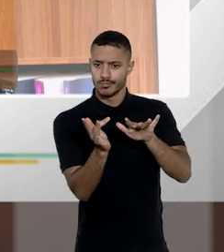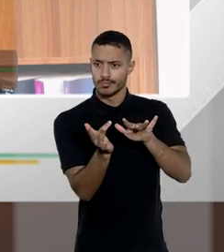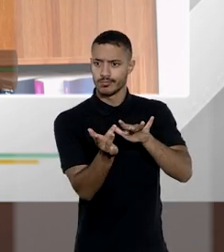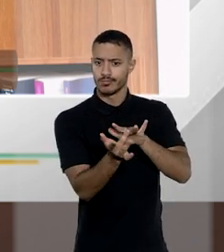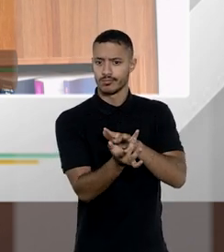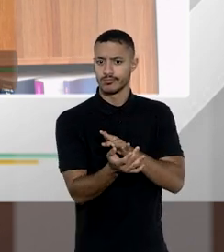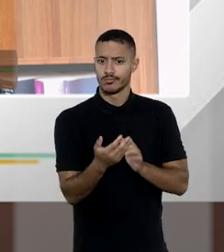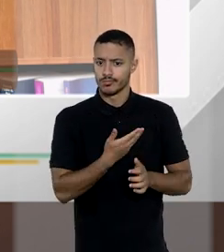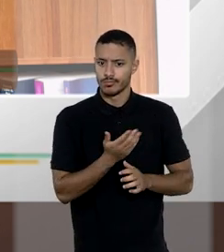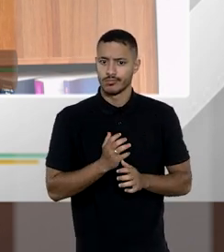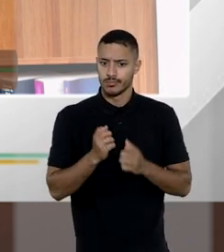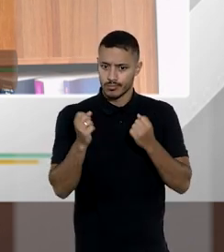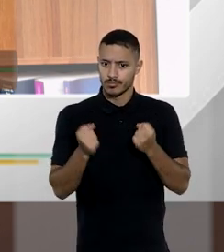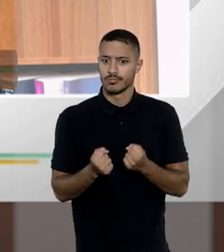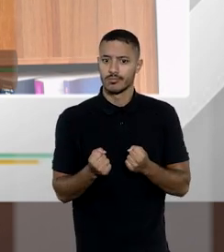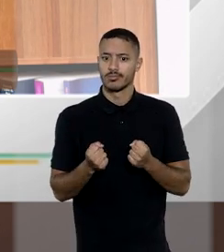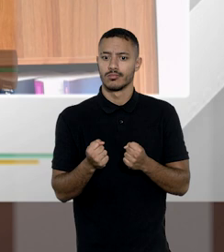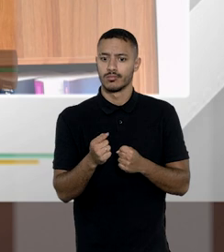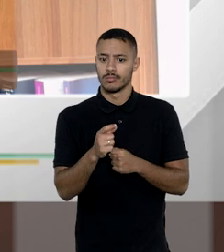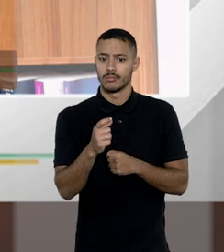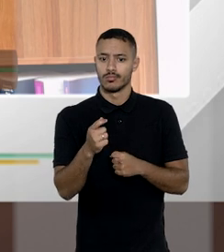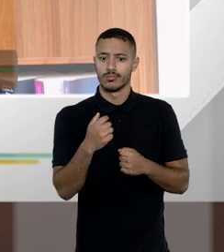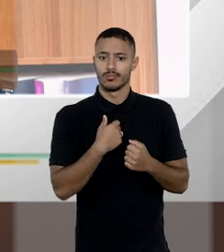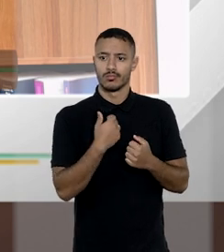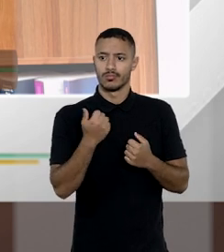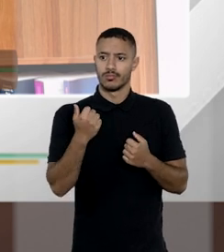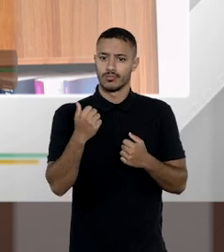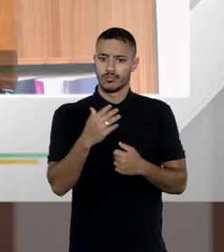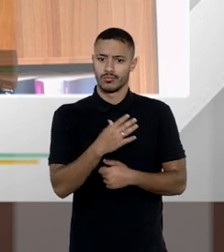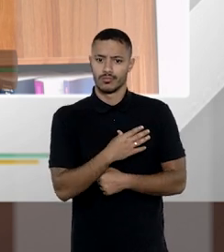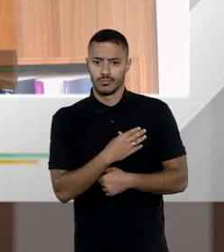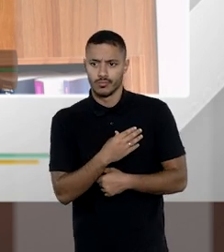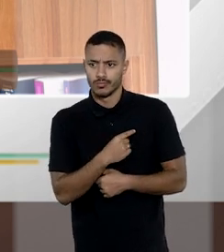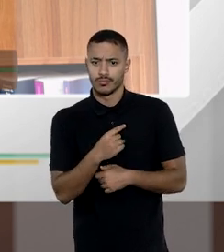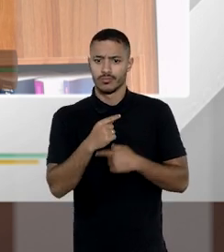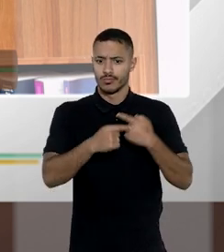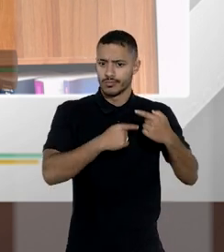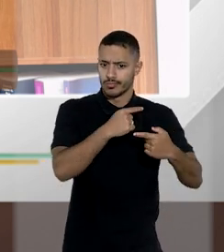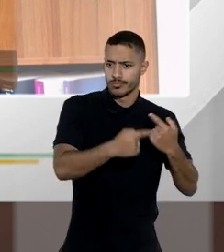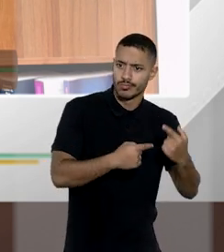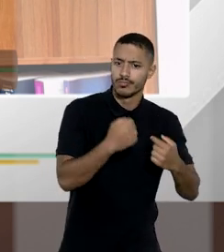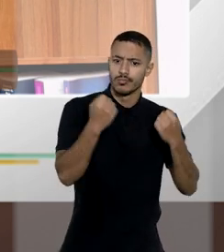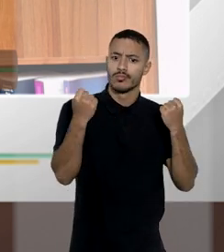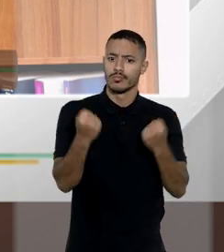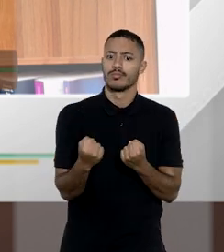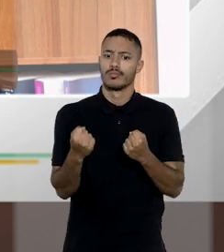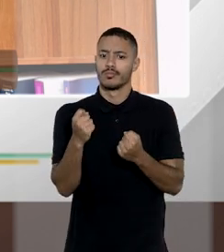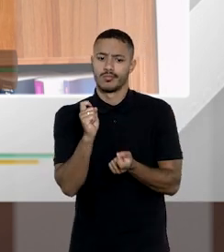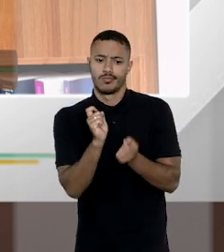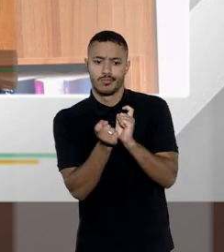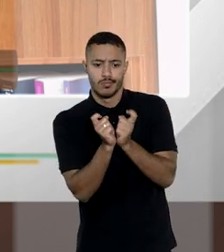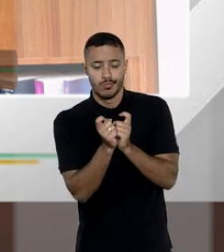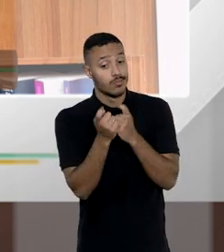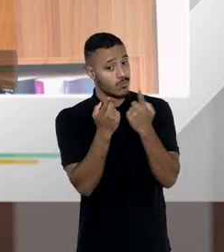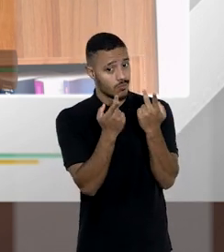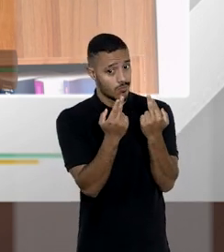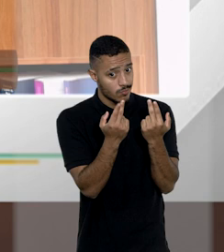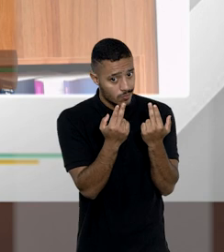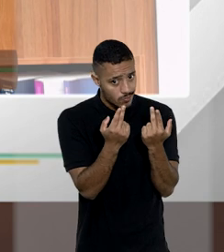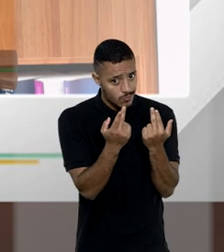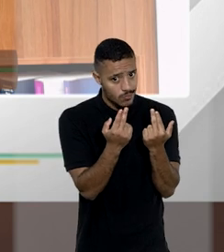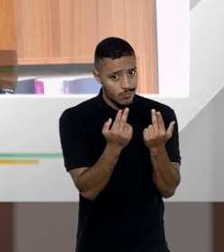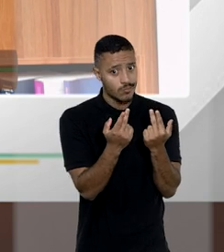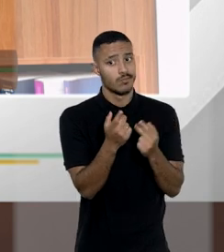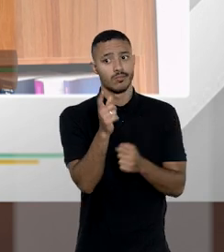permitem já que a gente possa escolher um contato herdeiro e não quer dizer que esse contato herdeiro ele vai poder administrar da mesma